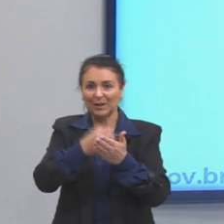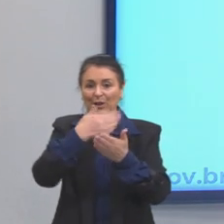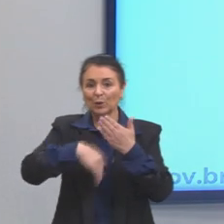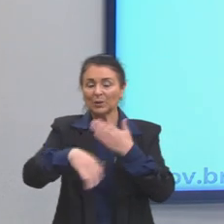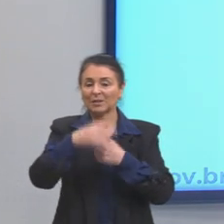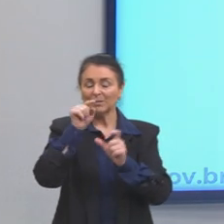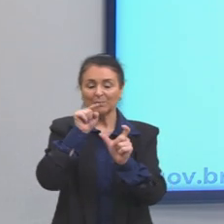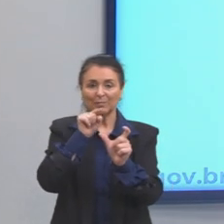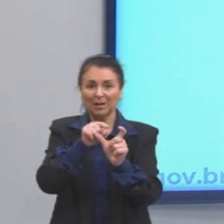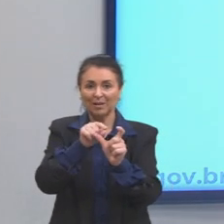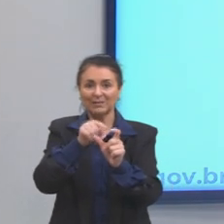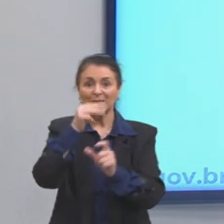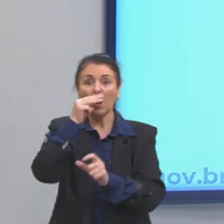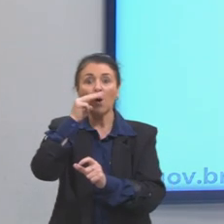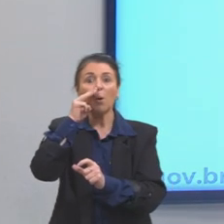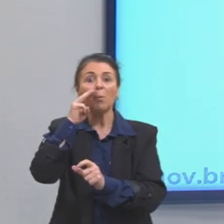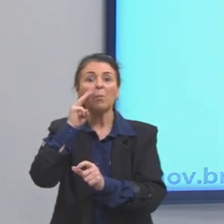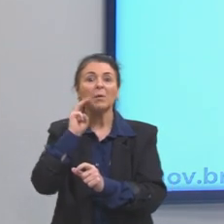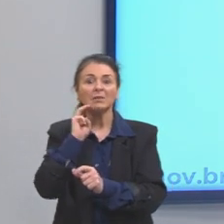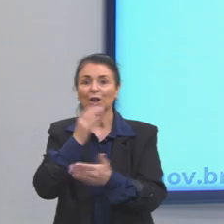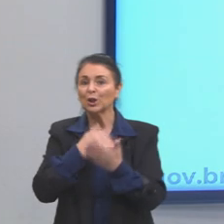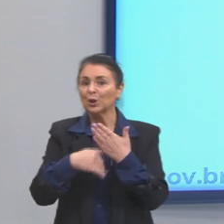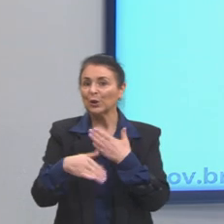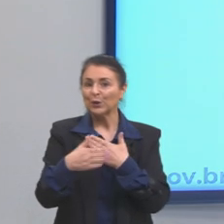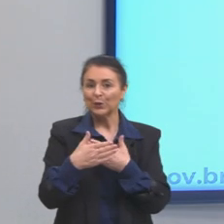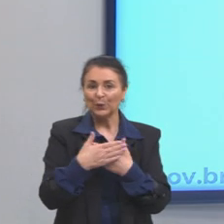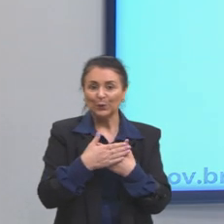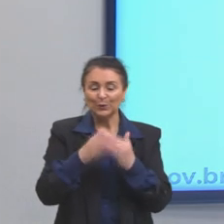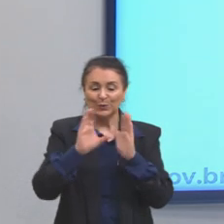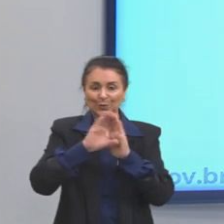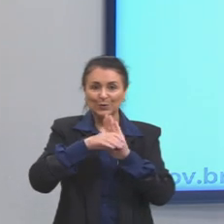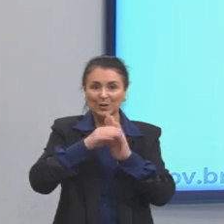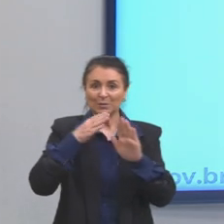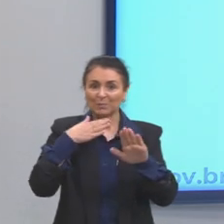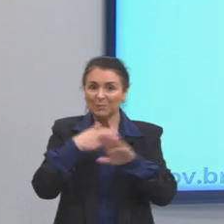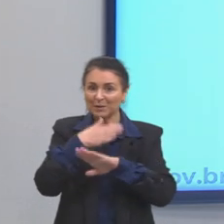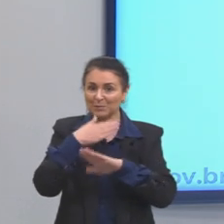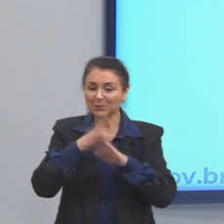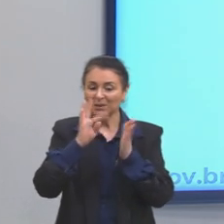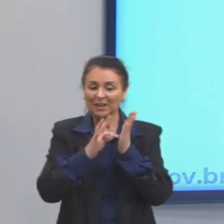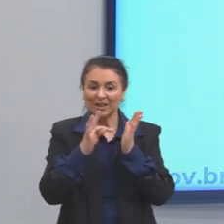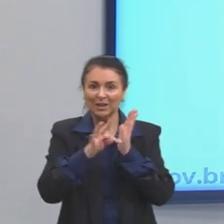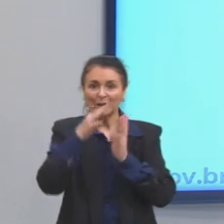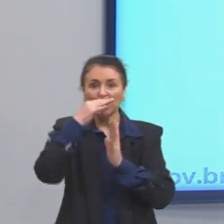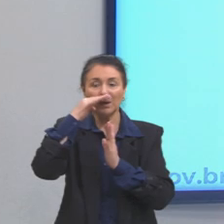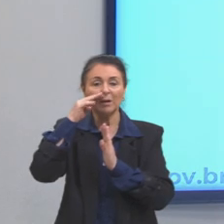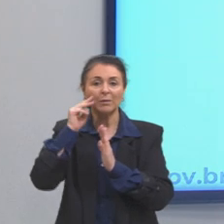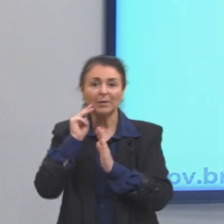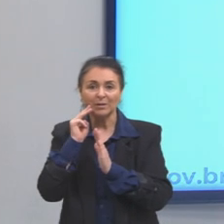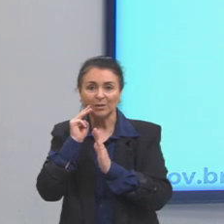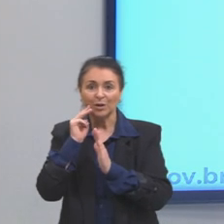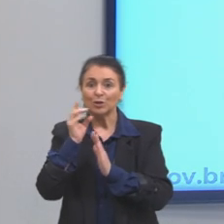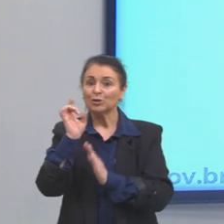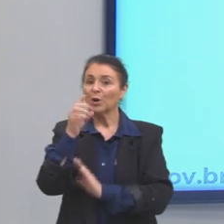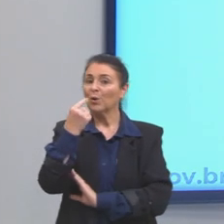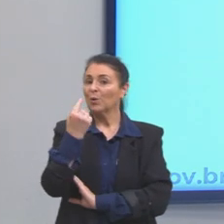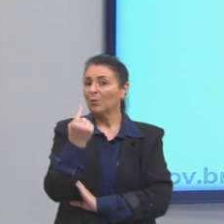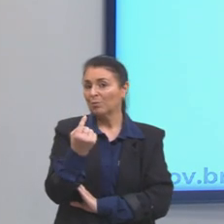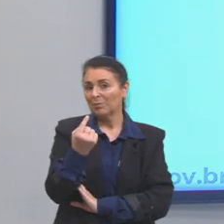aqui são marxistas, certo? Todos esses conceitos fazem parte da luta de classes. Ditadura proletariada marxista,